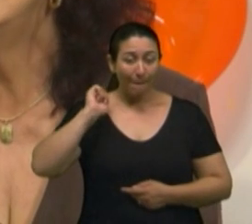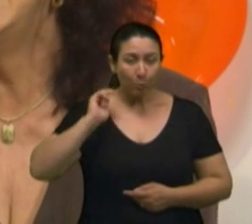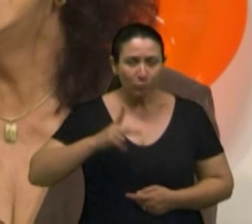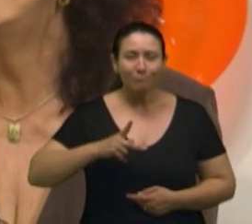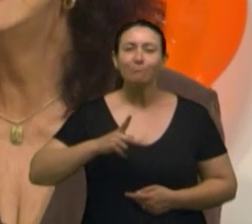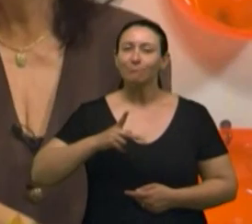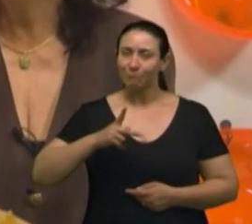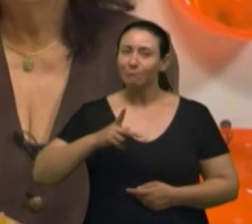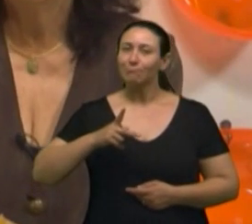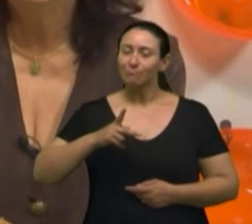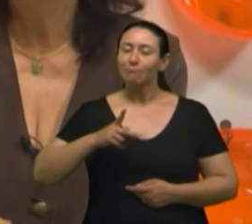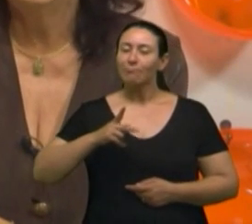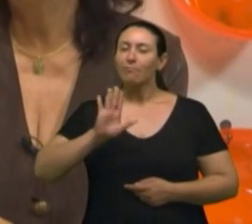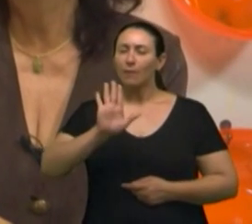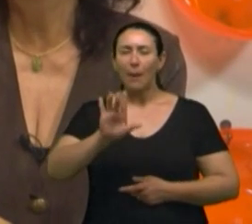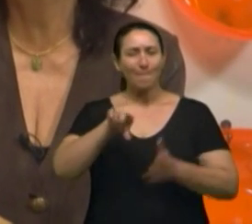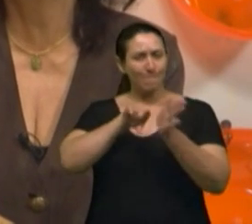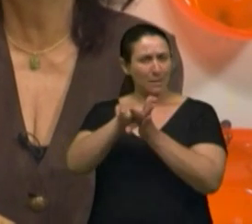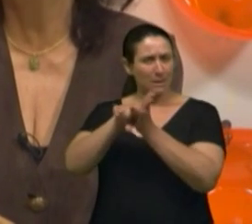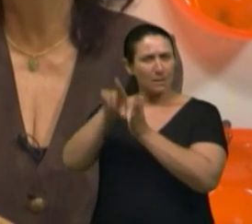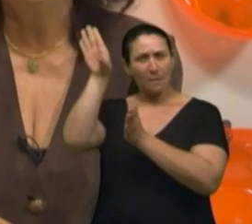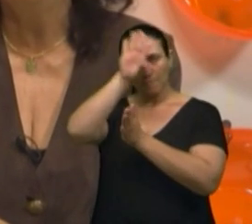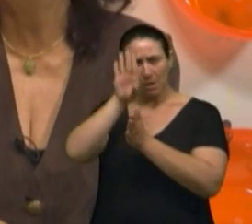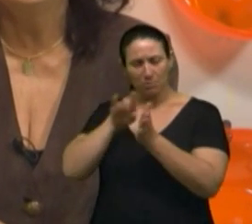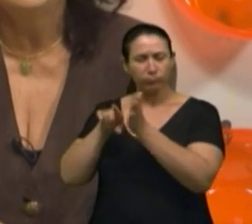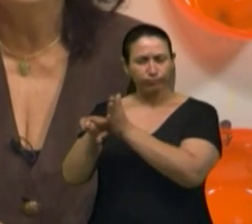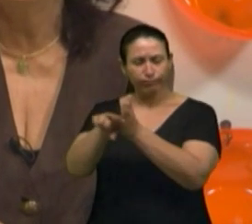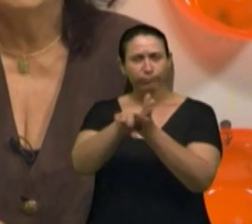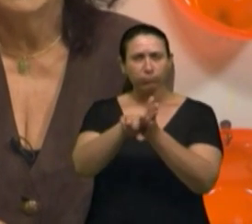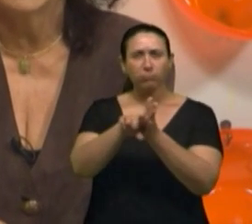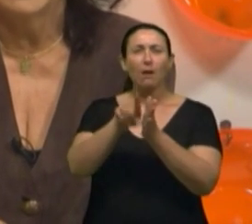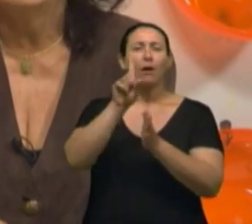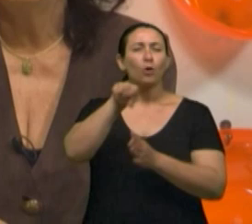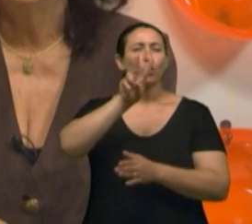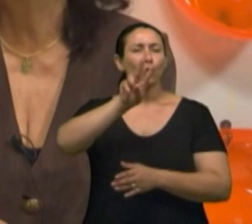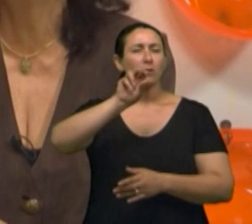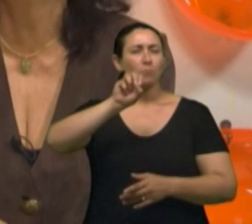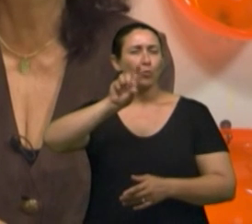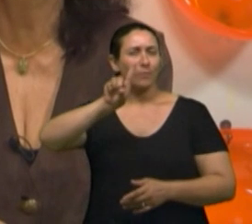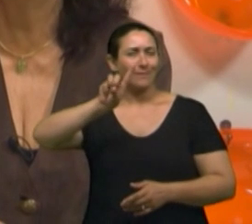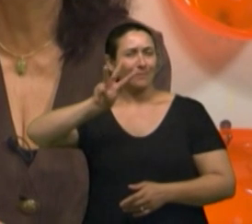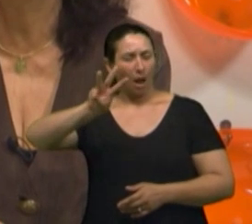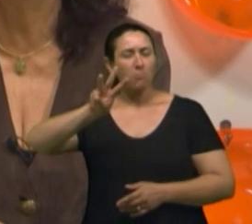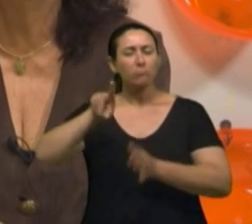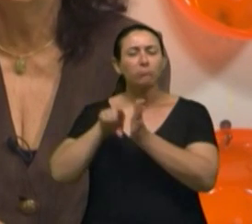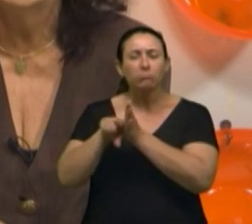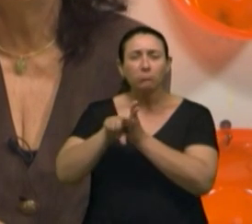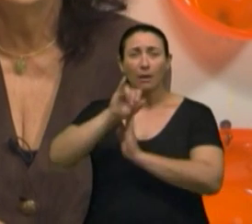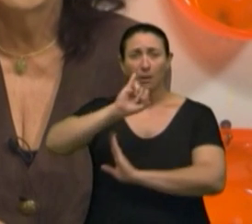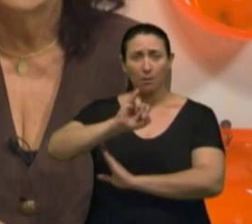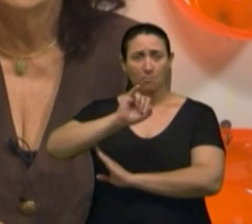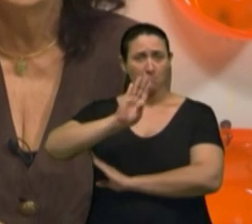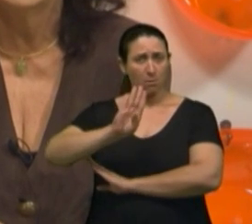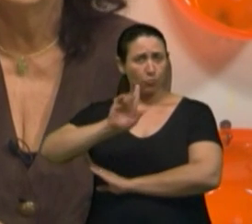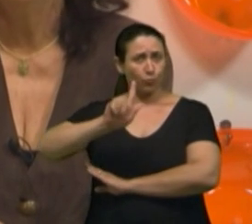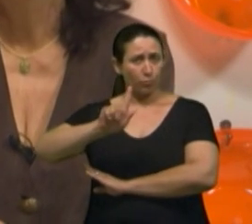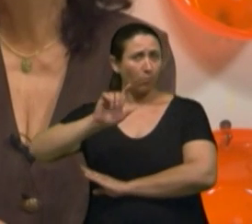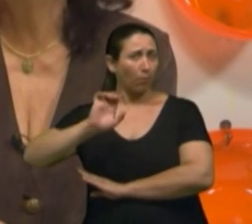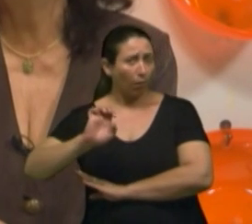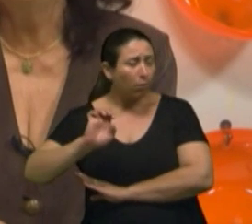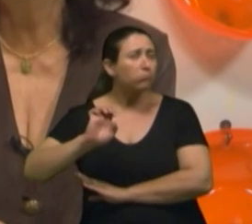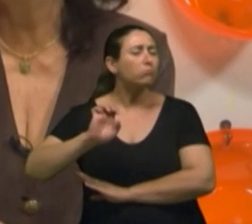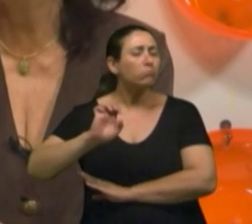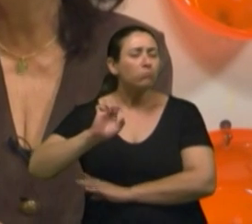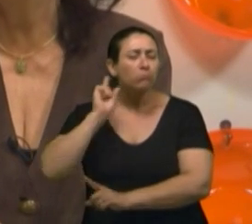Pois é, e na Pesquisa Brasil, em números de 2013 do IBGE, o Instituto Brasileiro de Geografia e Estatística,